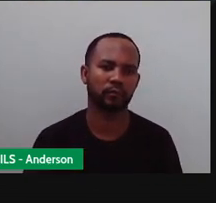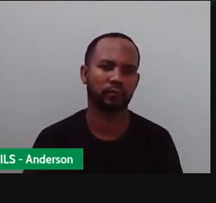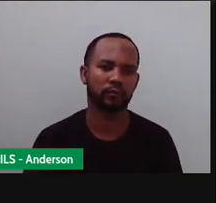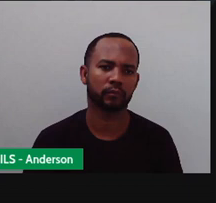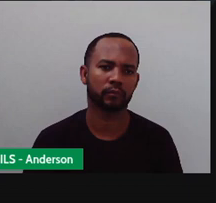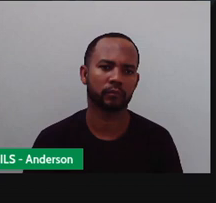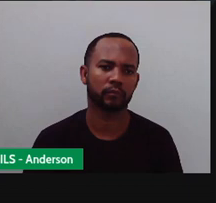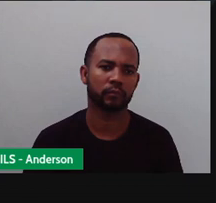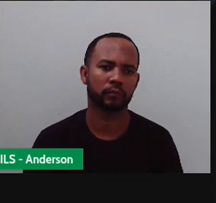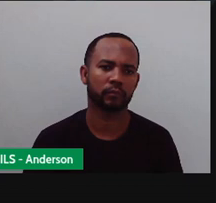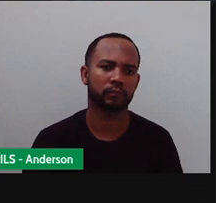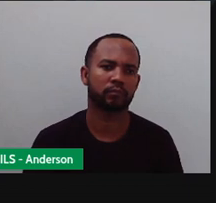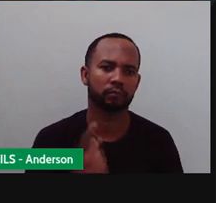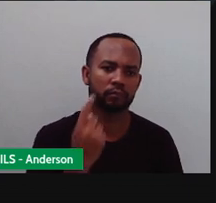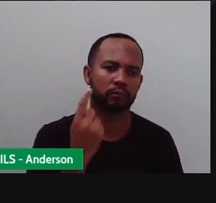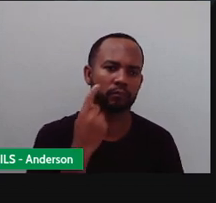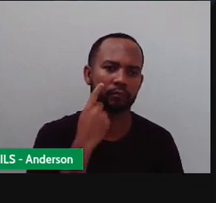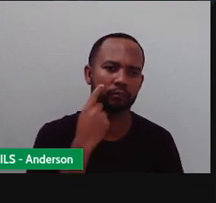Dois na... Aqui, ó. Um.